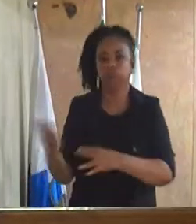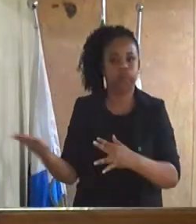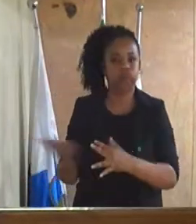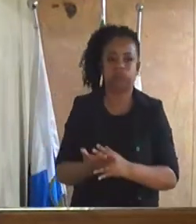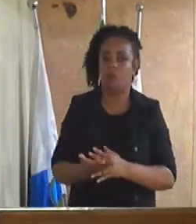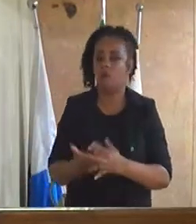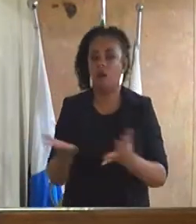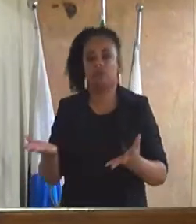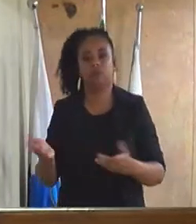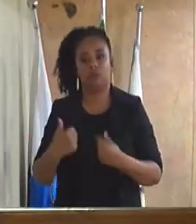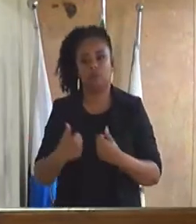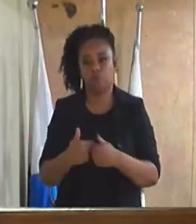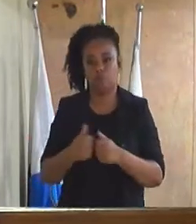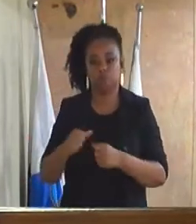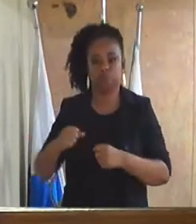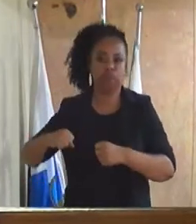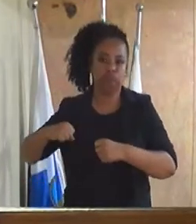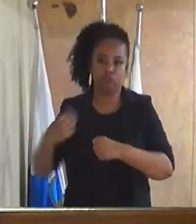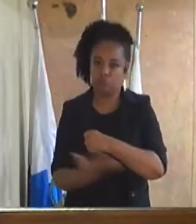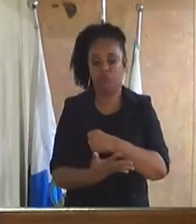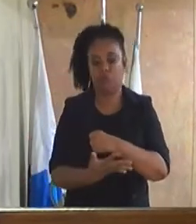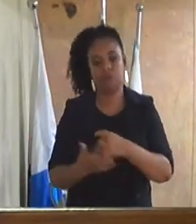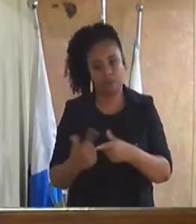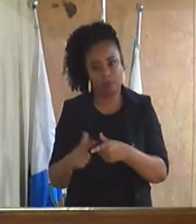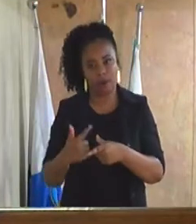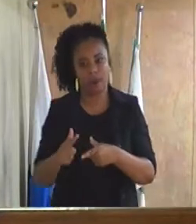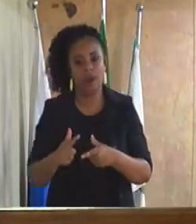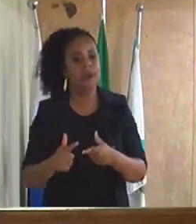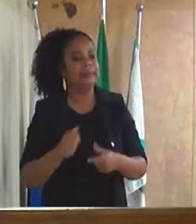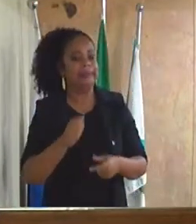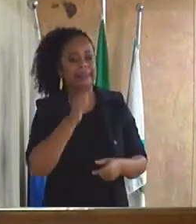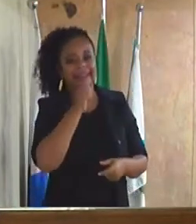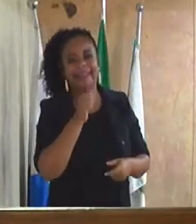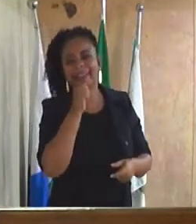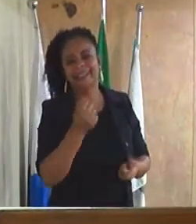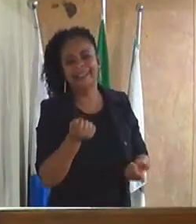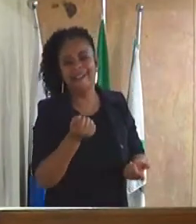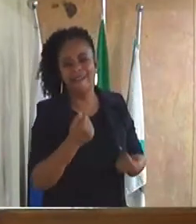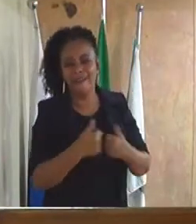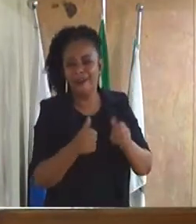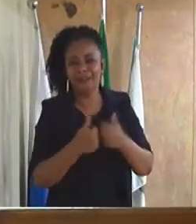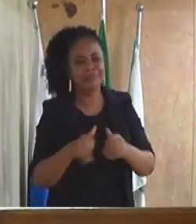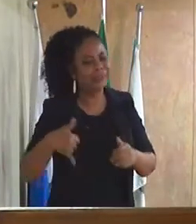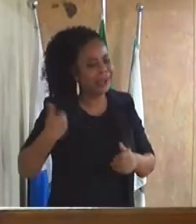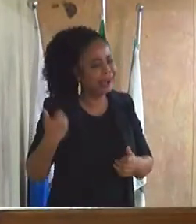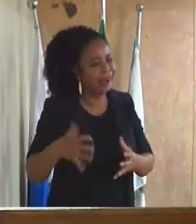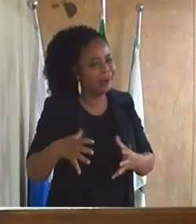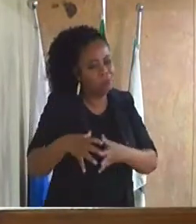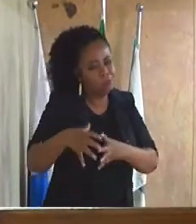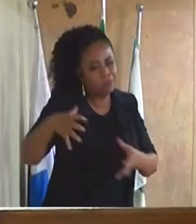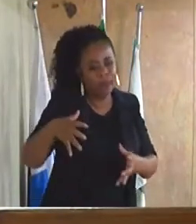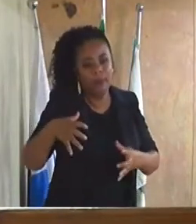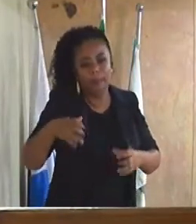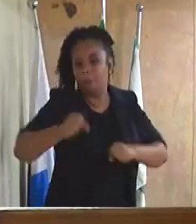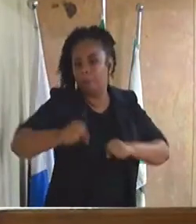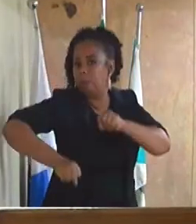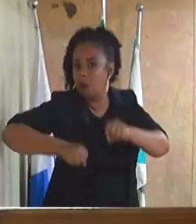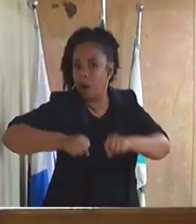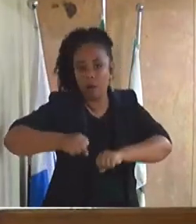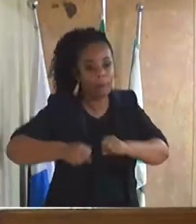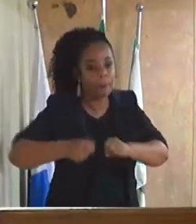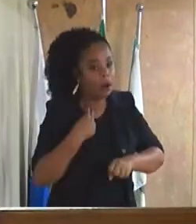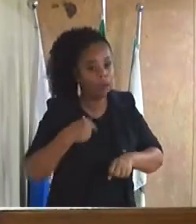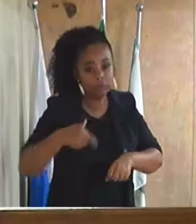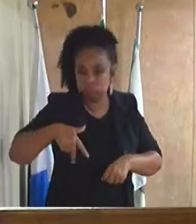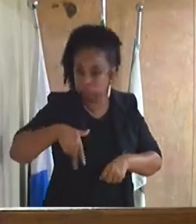acesso, principalmente dos idosos, que não tem condições de andar nem a pé e nem de bicicleta e não tem veículo, mas